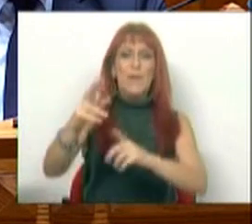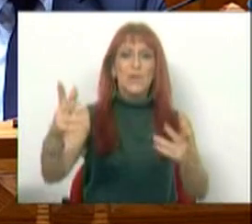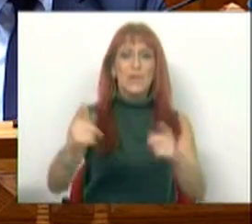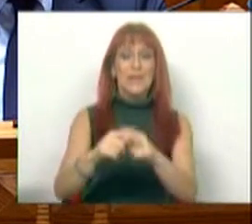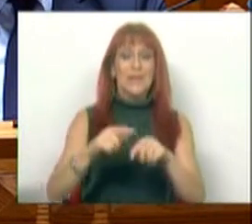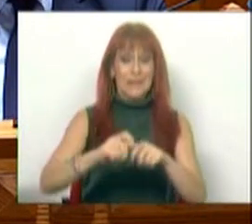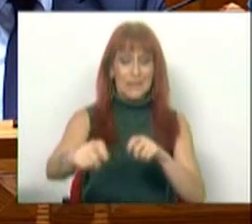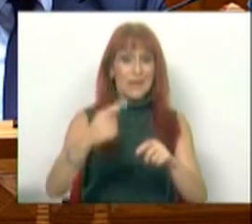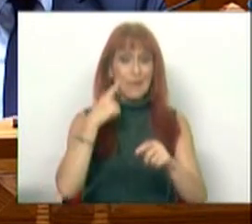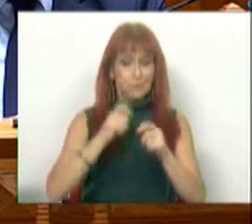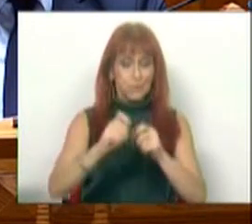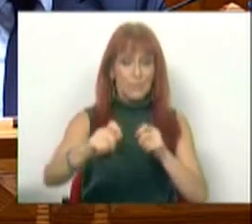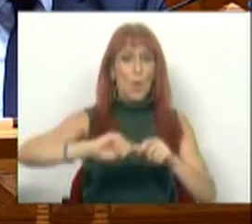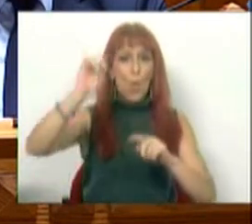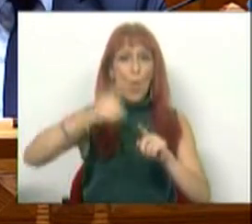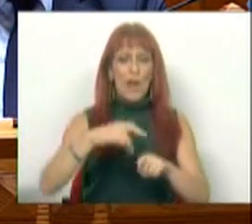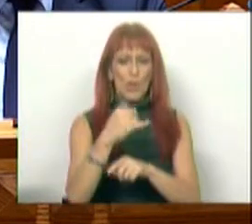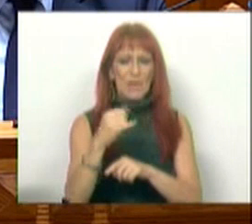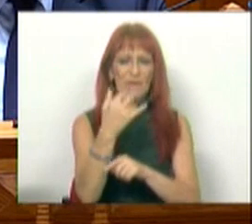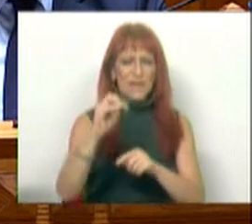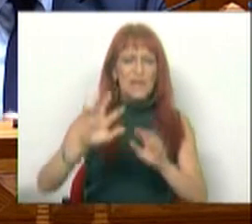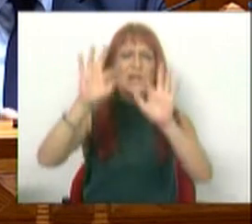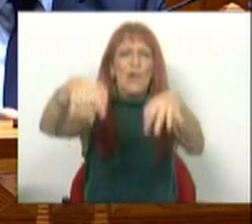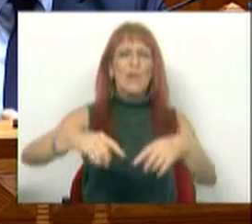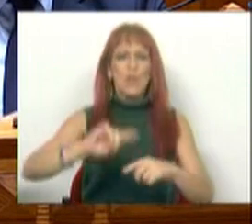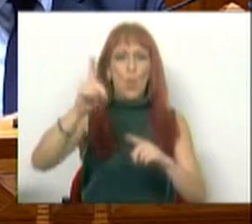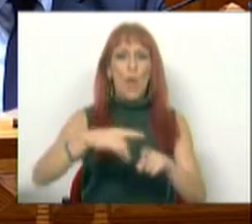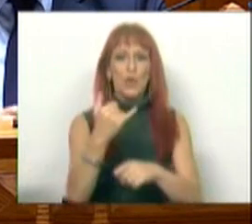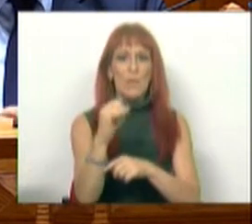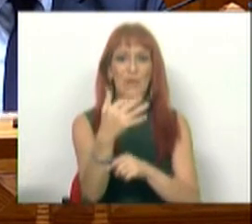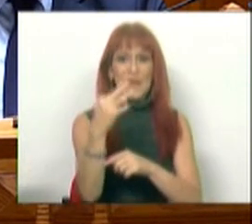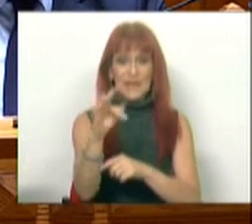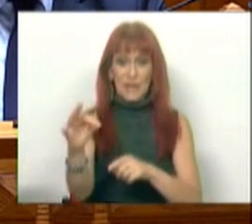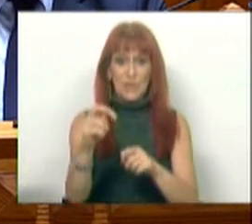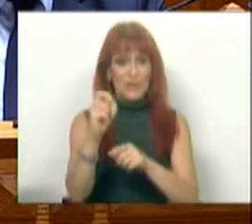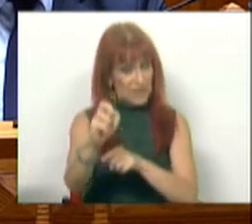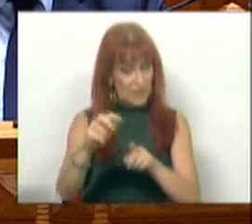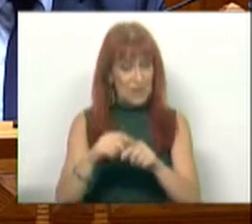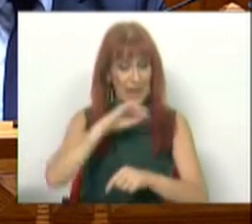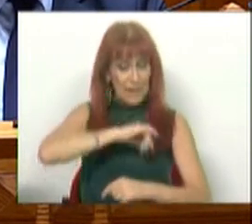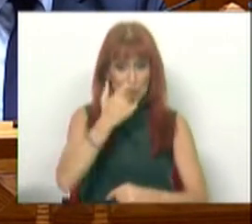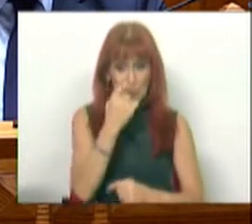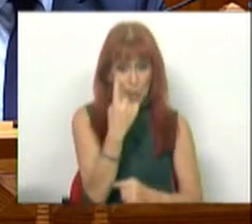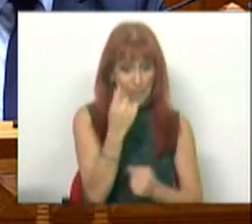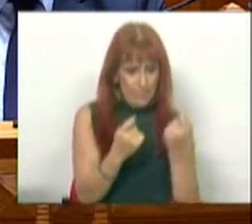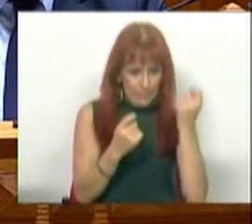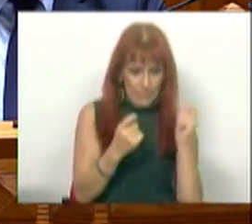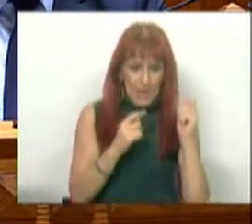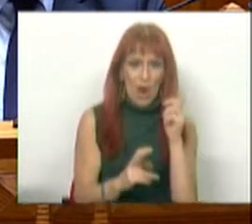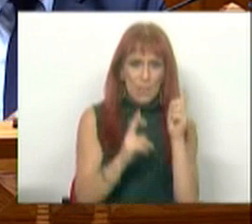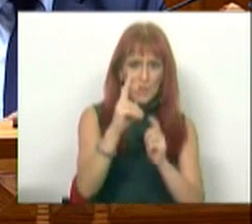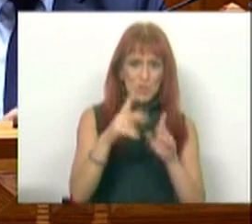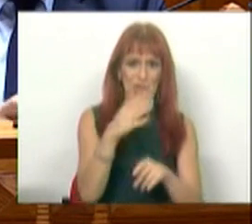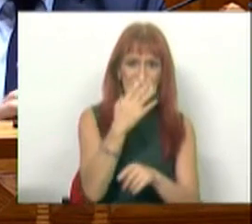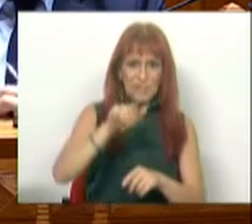durante o ano de 2023, até final de 2023, o rendimento de cada pensionista aumentará